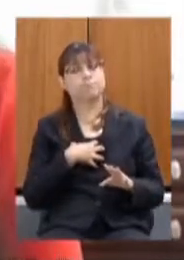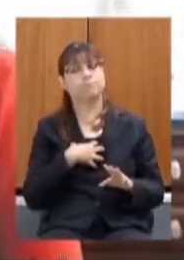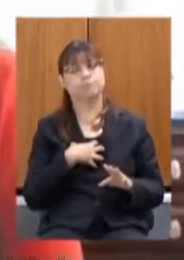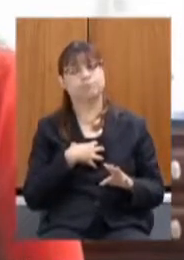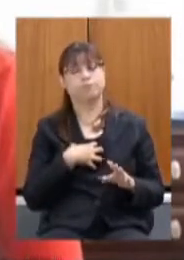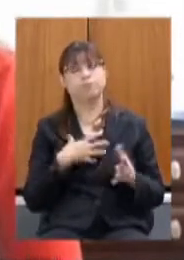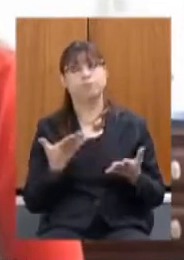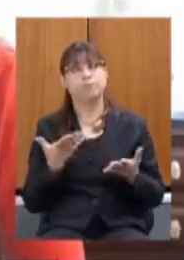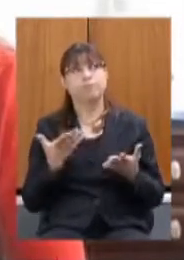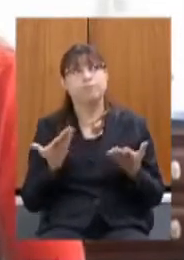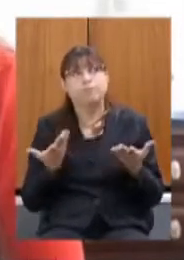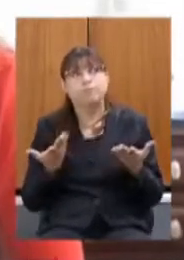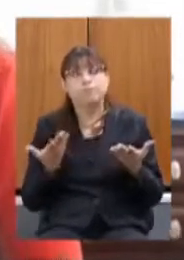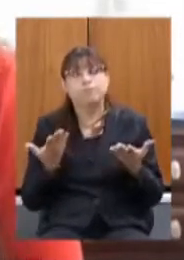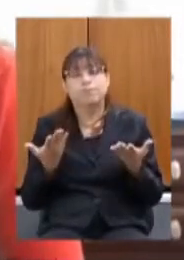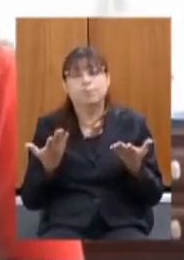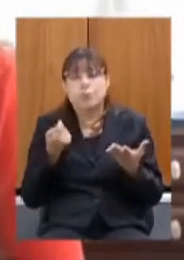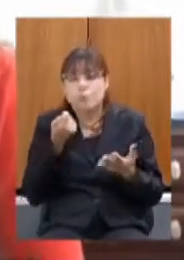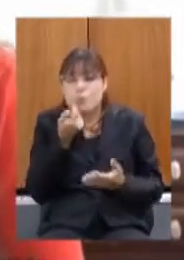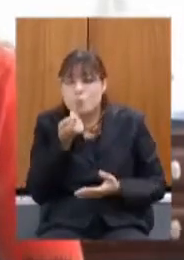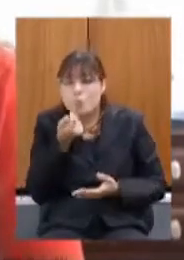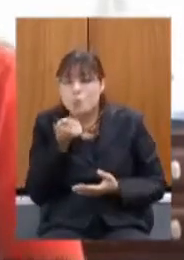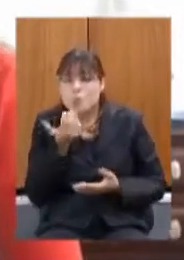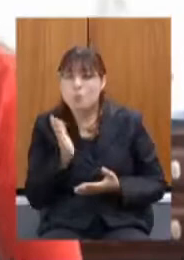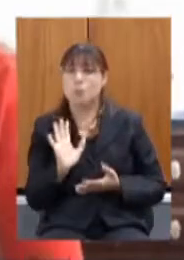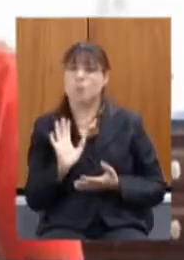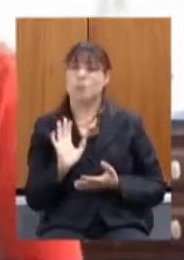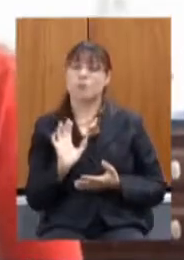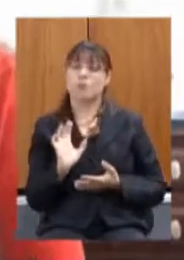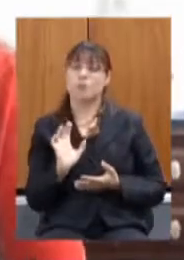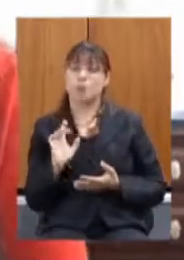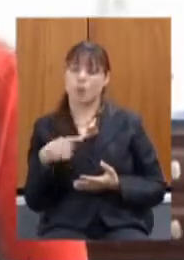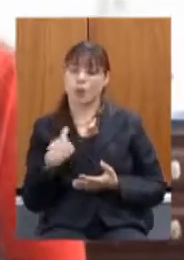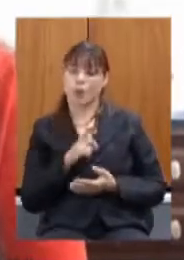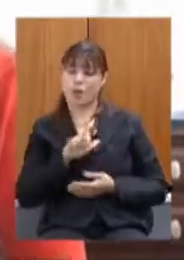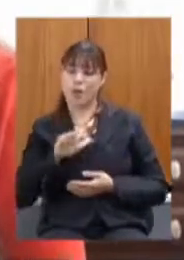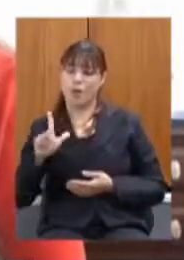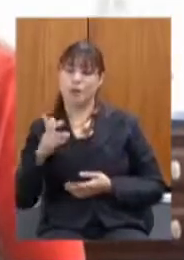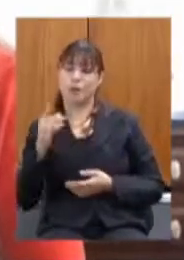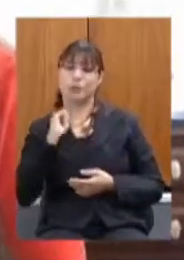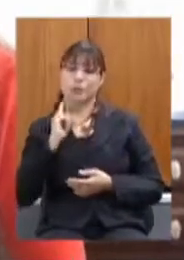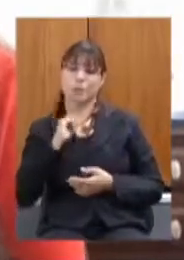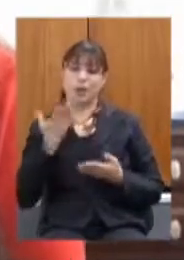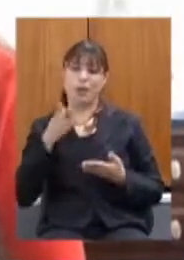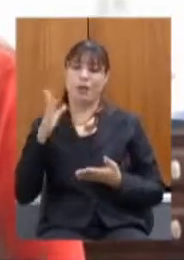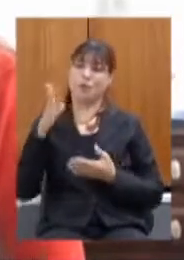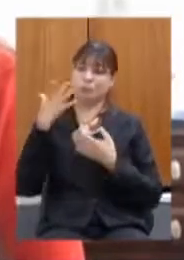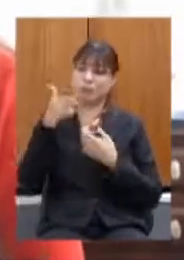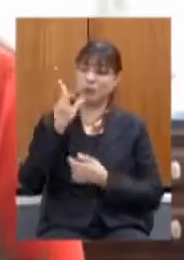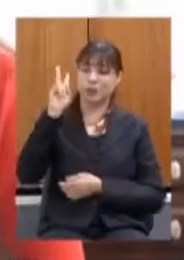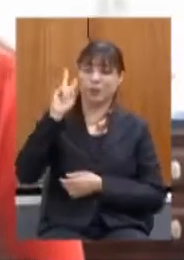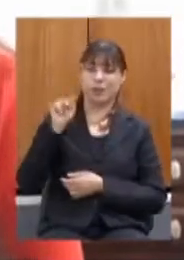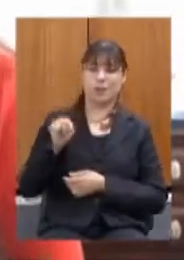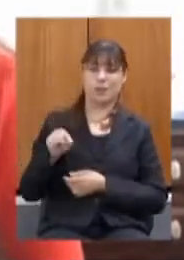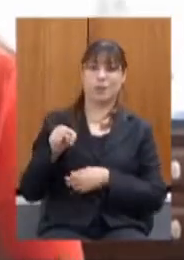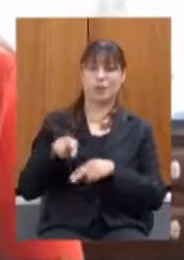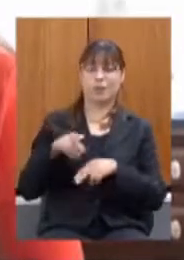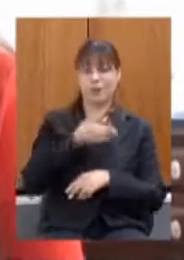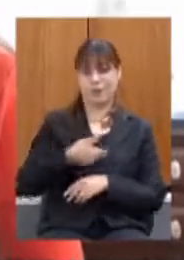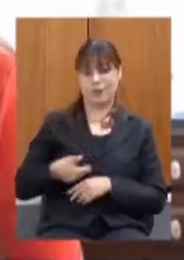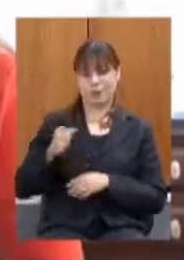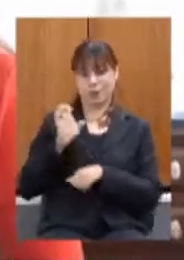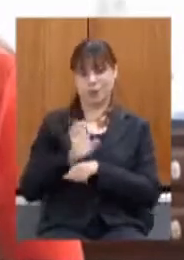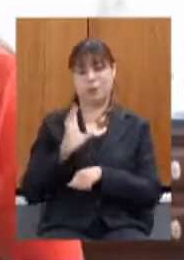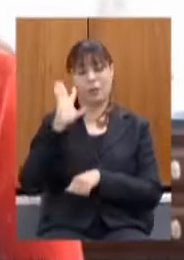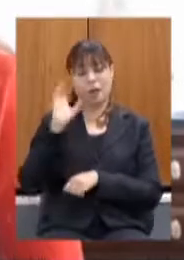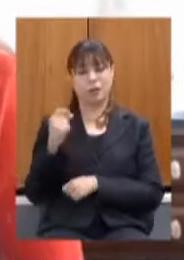menos um pouquinho do nosso leste de Minas foi lembrado agora nesse momento por esse governo do estado e